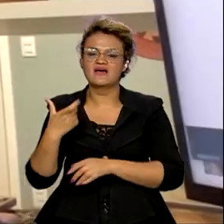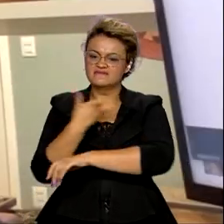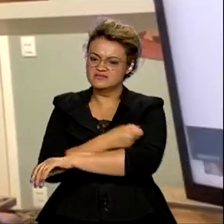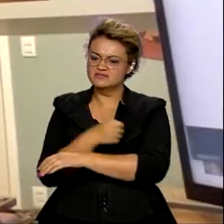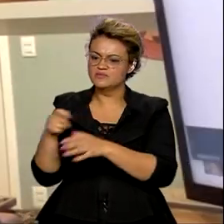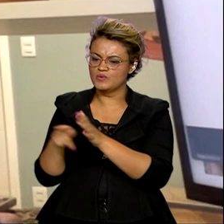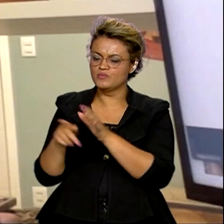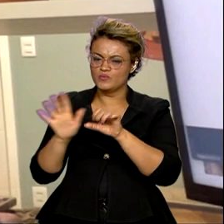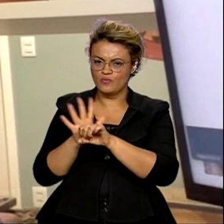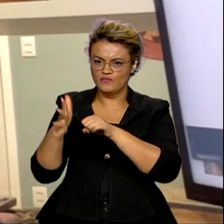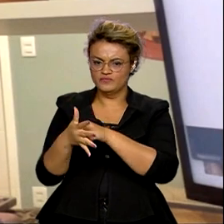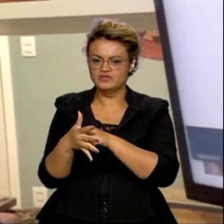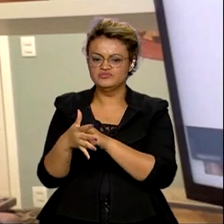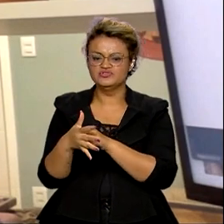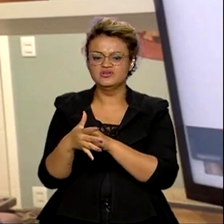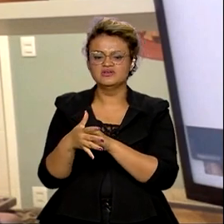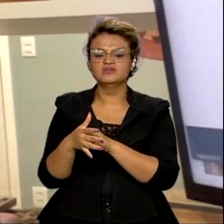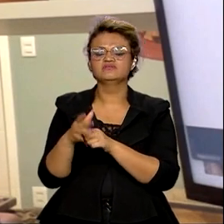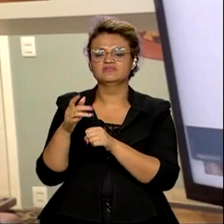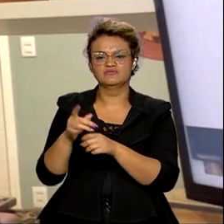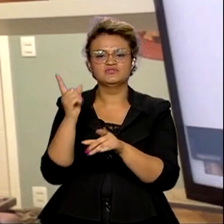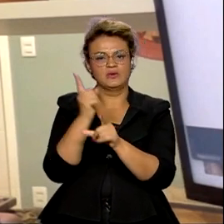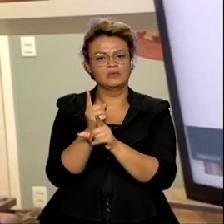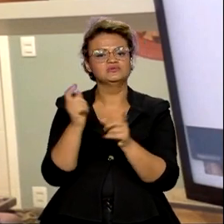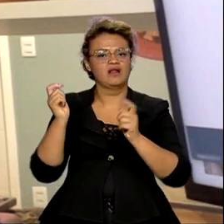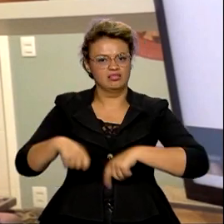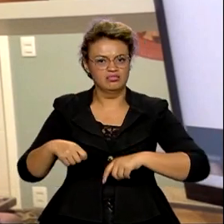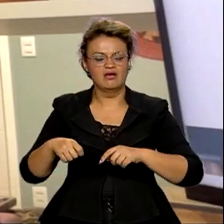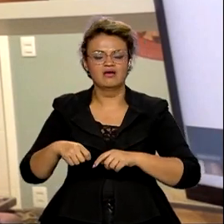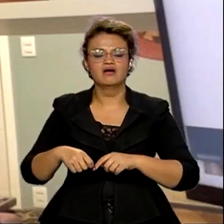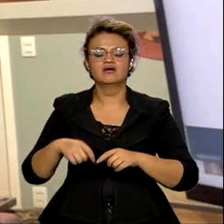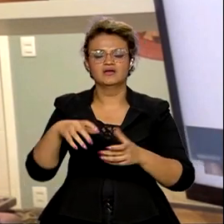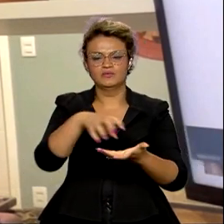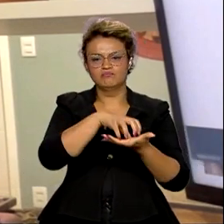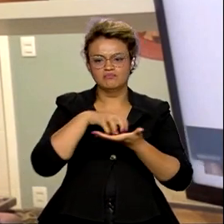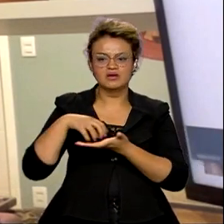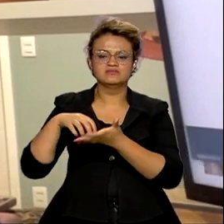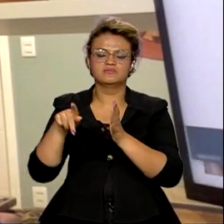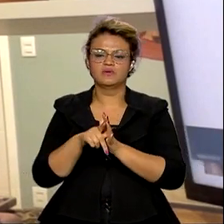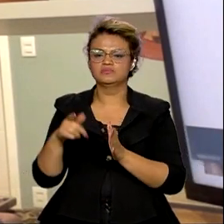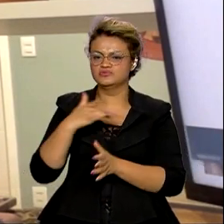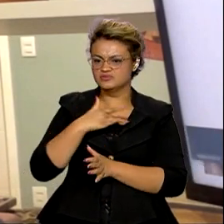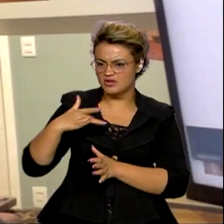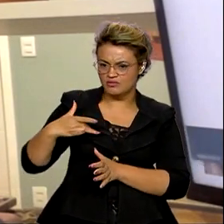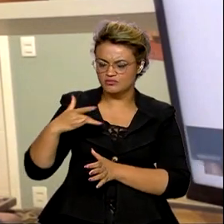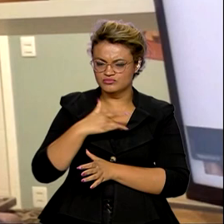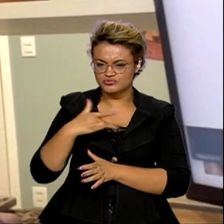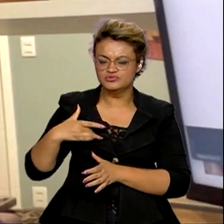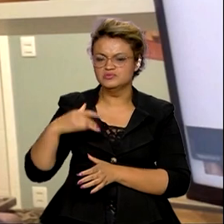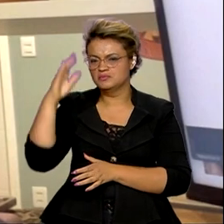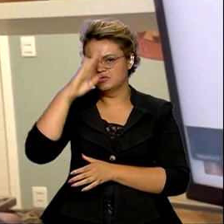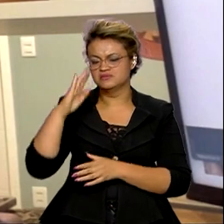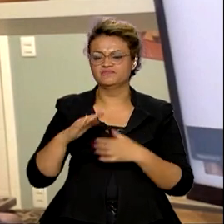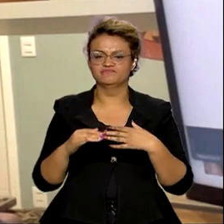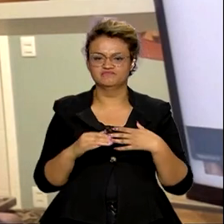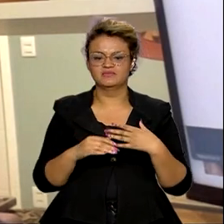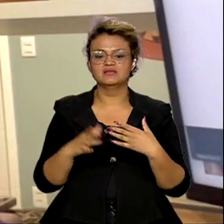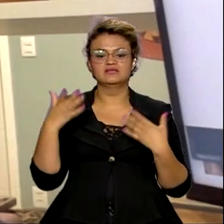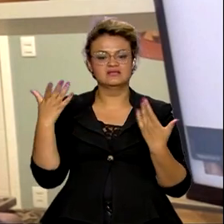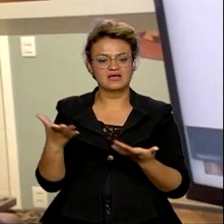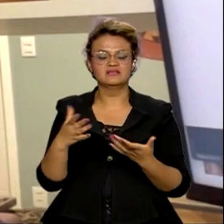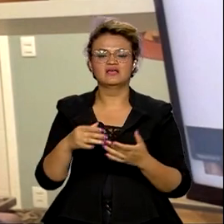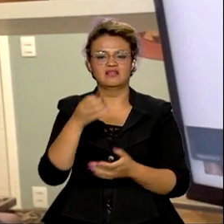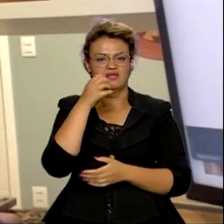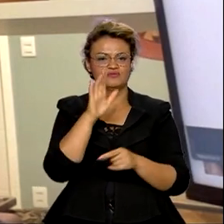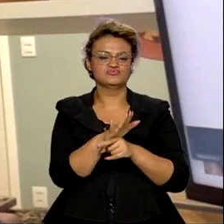Covid-19 continua disponível em todas as unidades básicas de saúde do país. E ela é